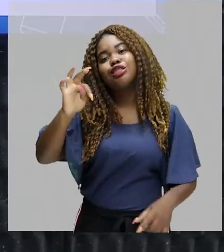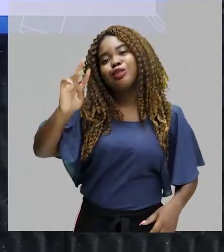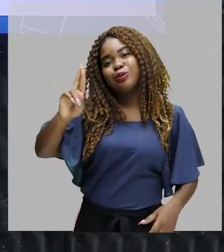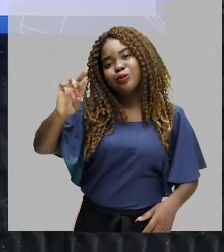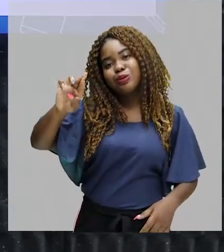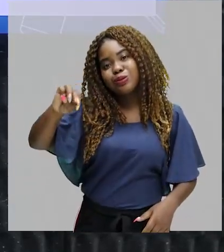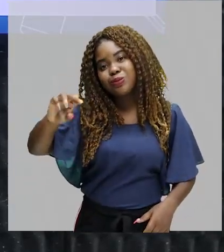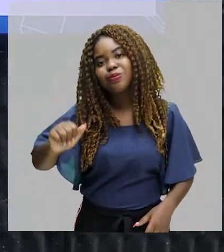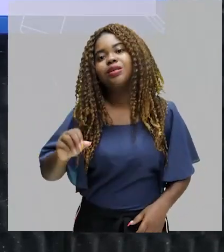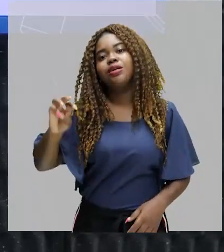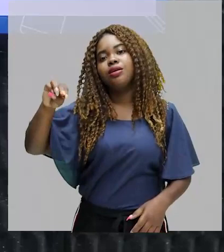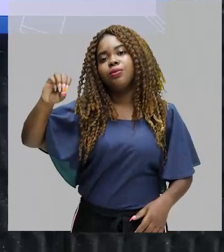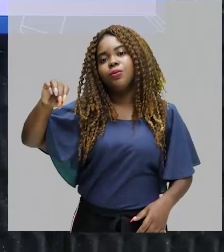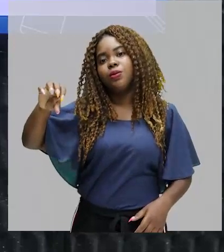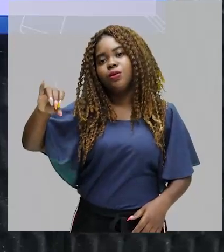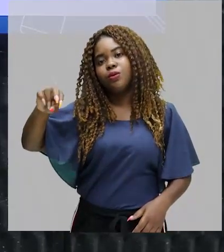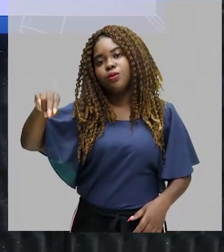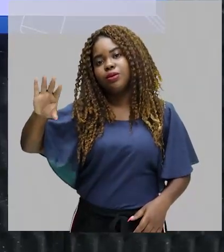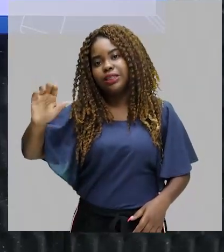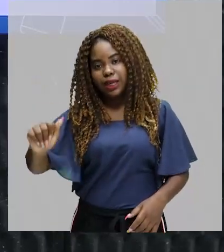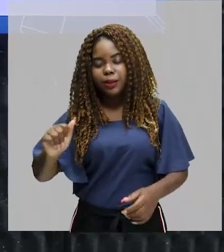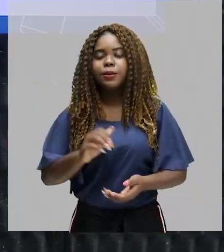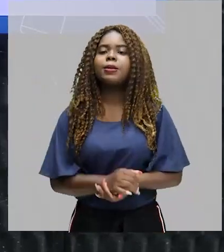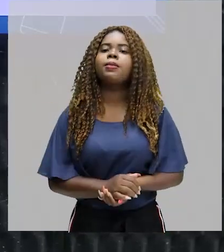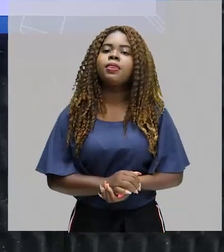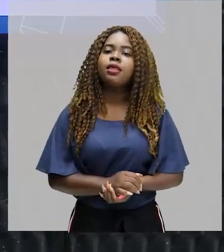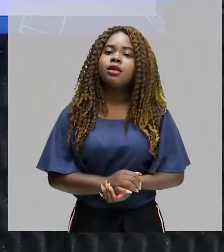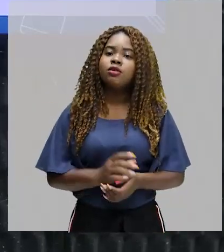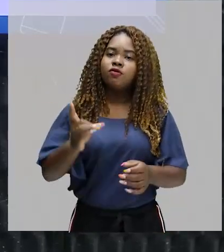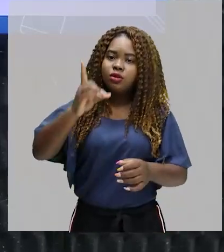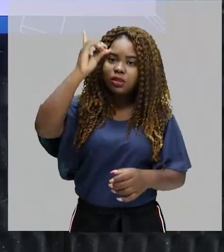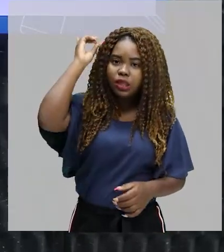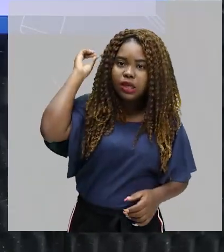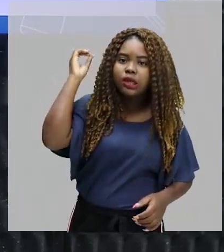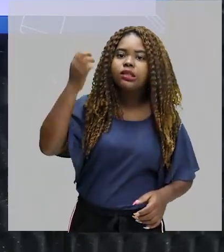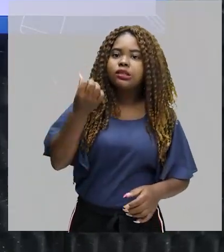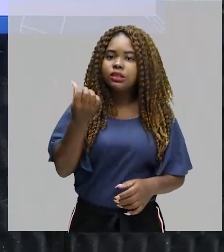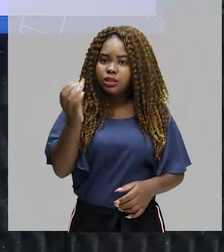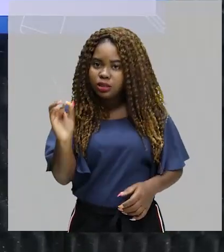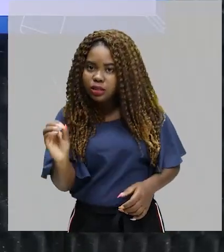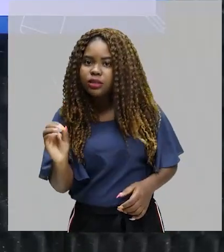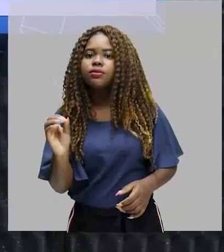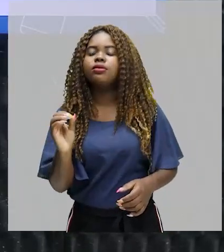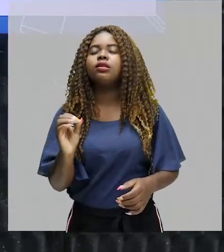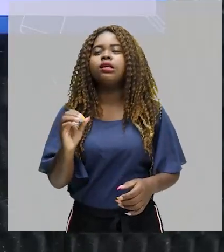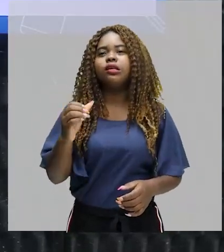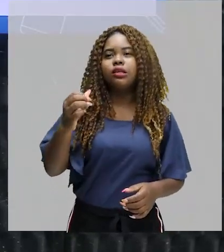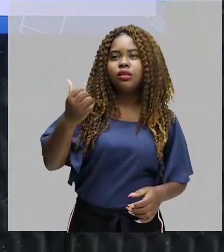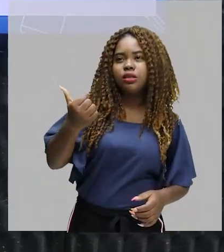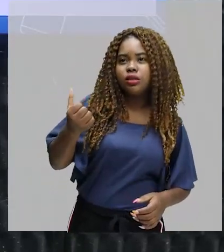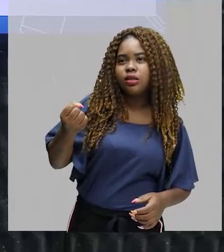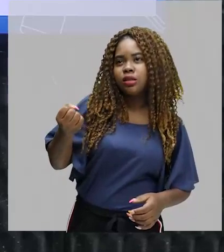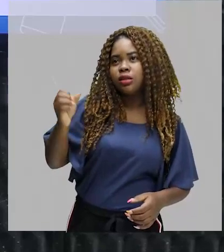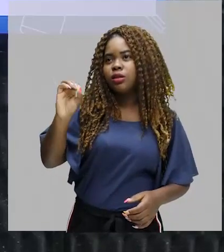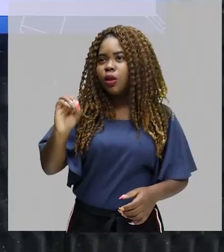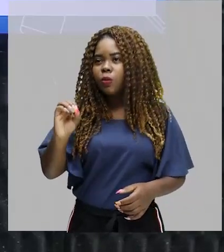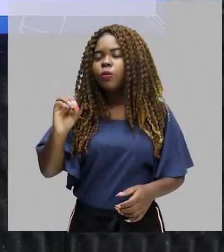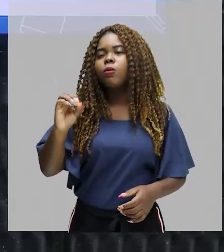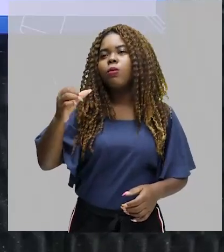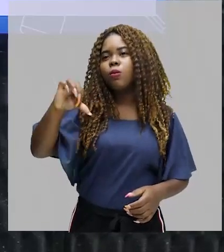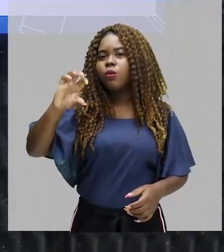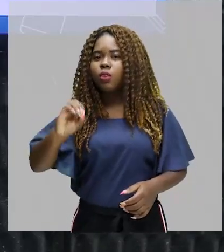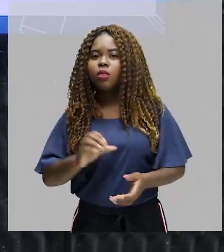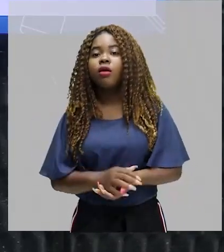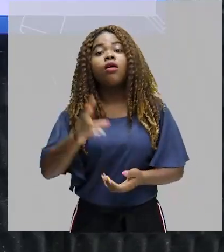por volta da década de 60, que surgiu a Turma da Mônica. E lembrando mais uma vez,